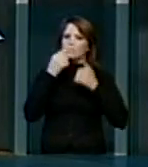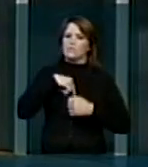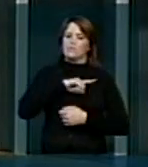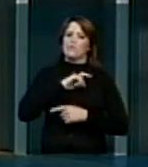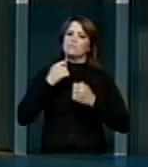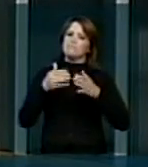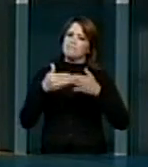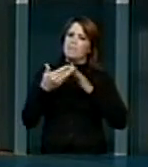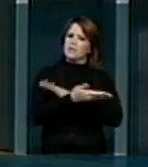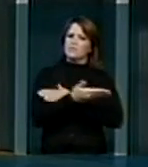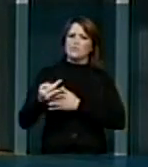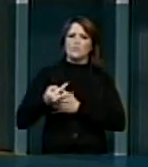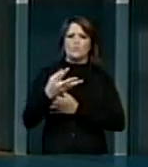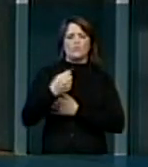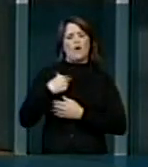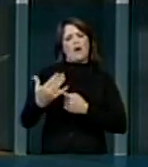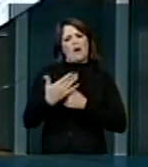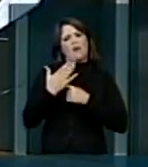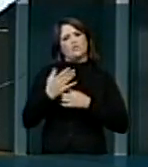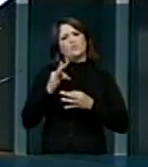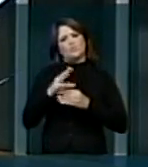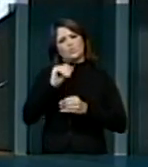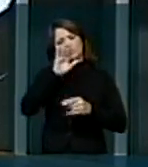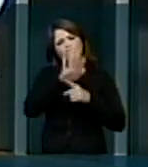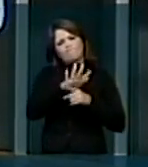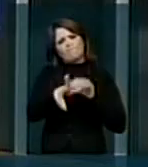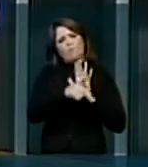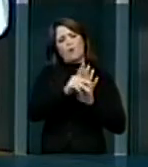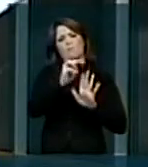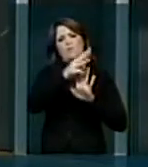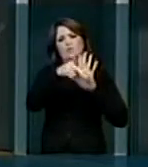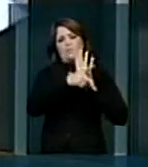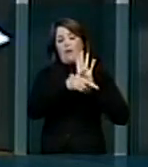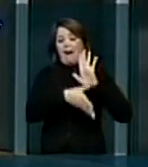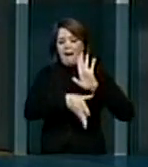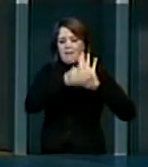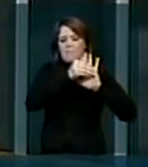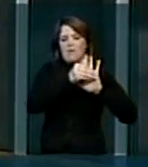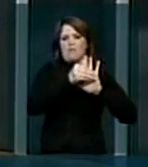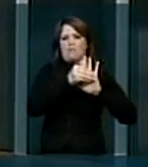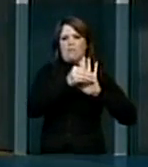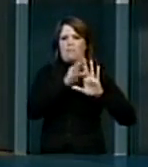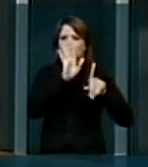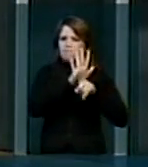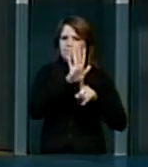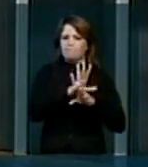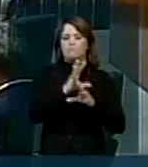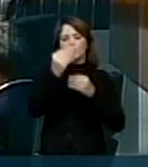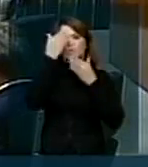peço que vossa excelência nos ajude a votar a favor desta emenda na medida provisória. Muito obrigado, senhor presidente.